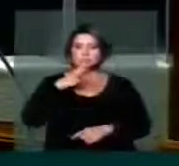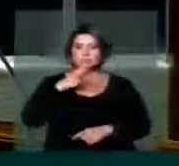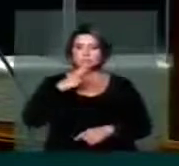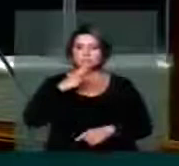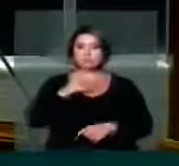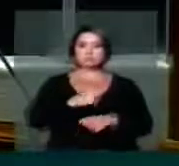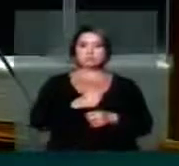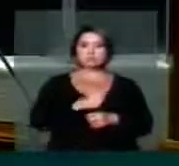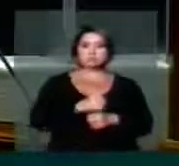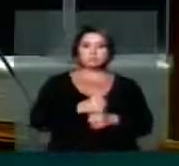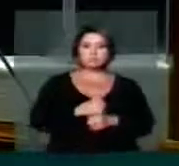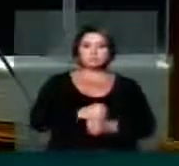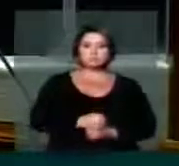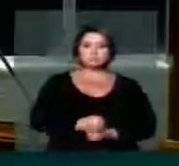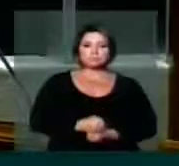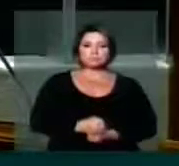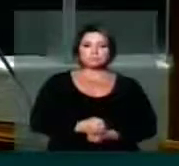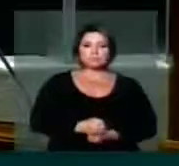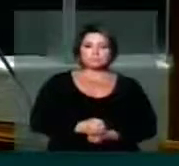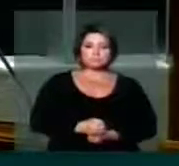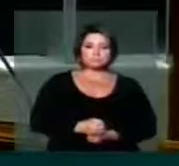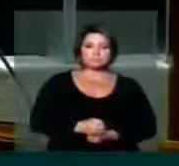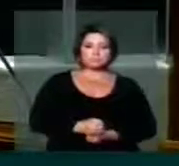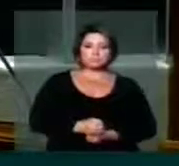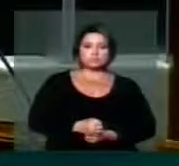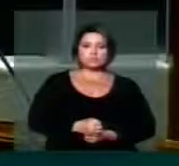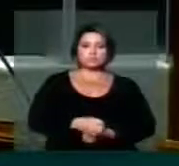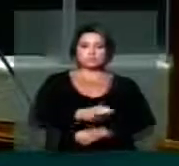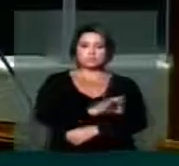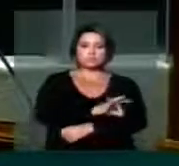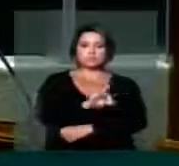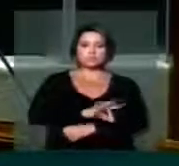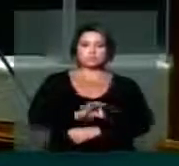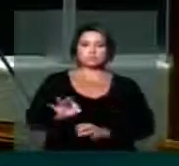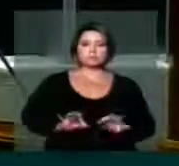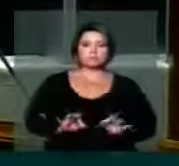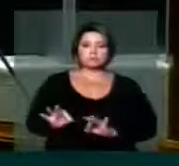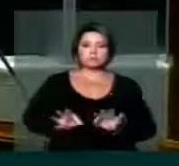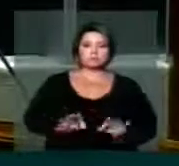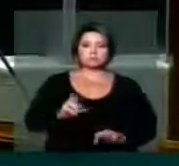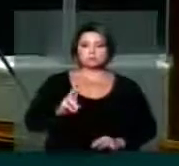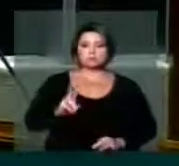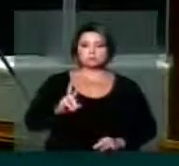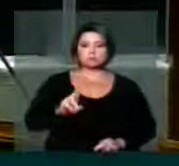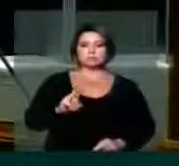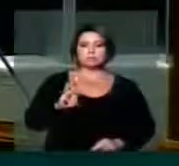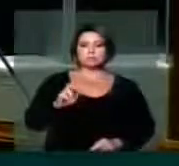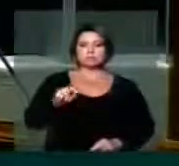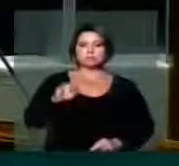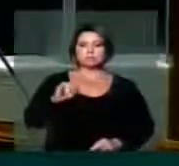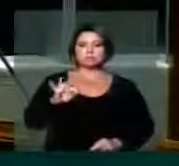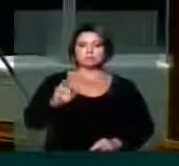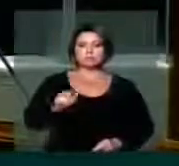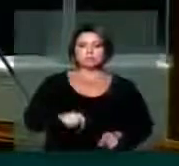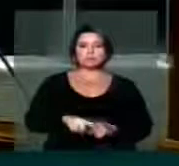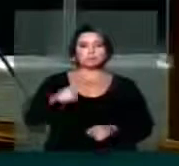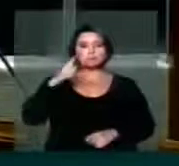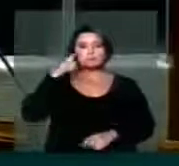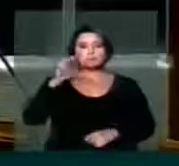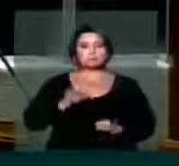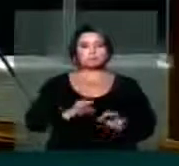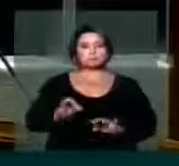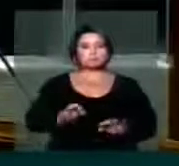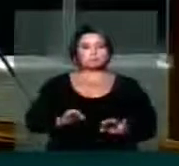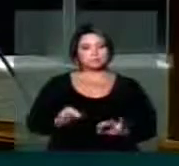há décadas e ele, um arquiteto qualificado, urbanista, uma pessoa de ideais,